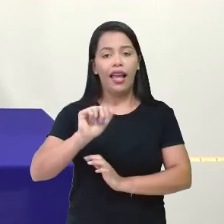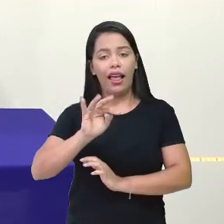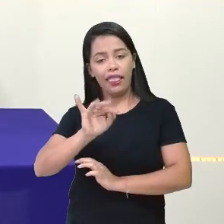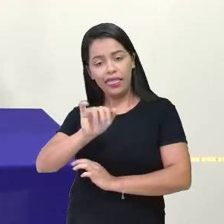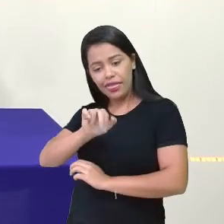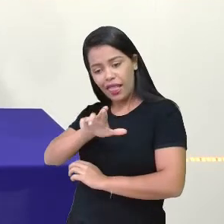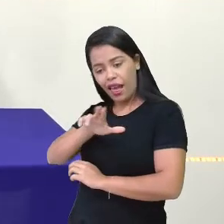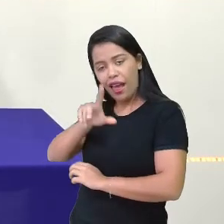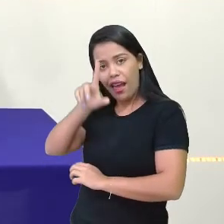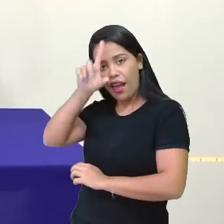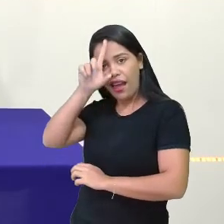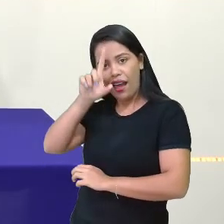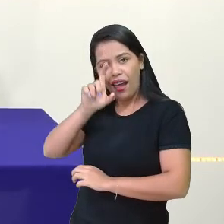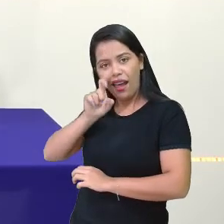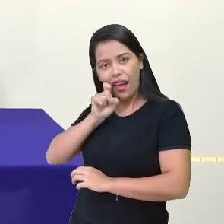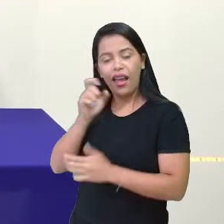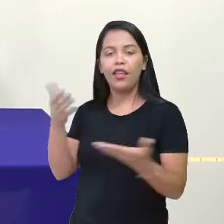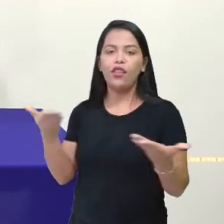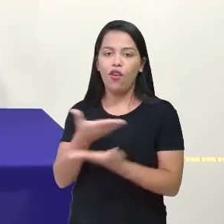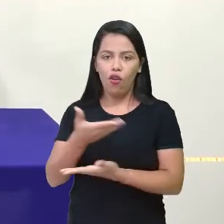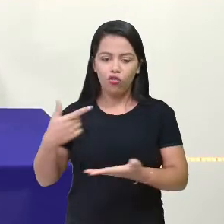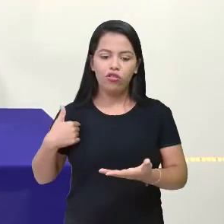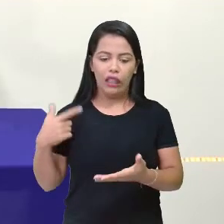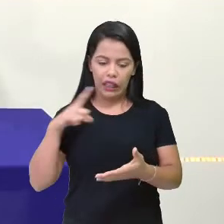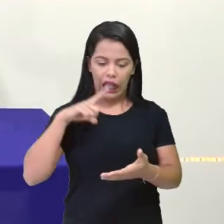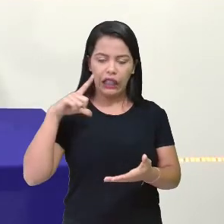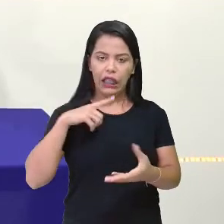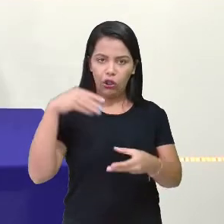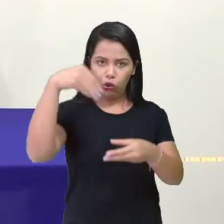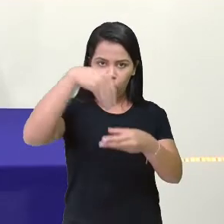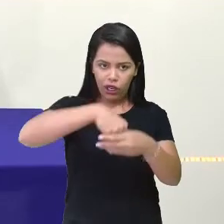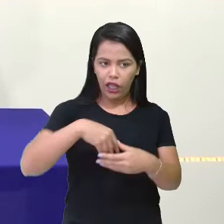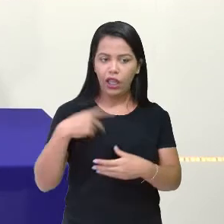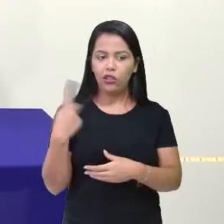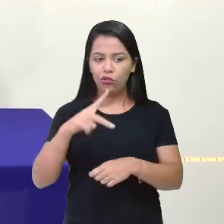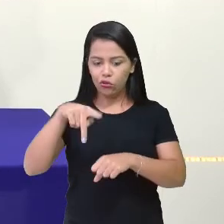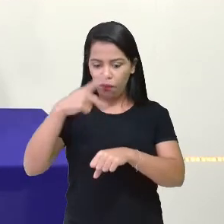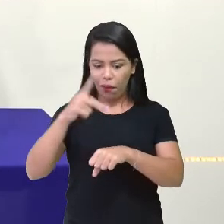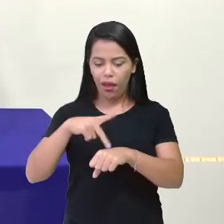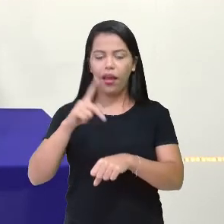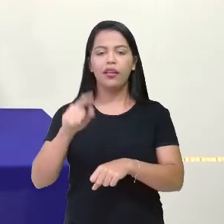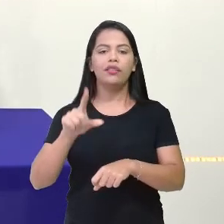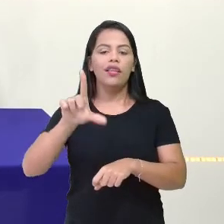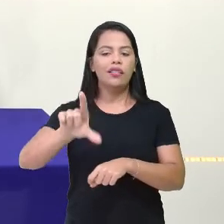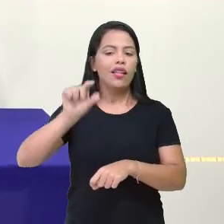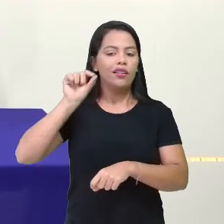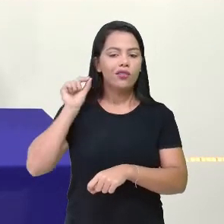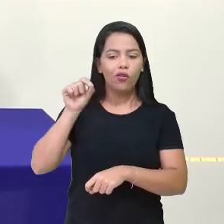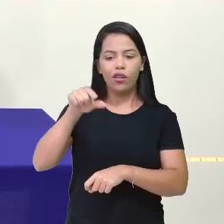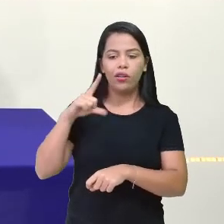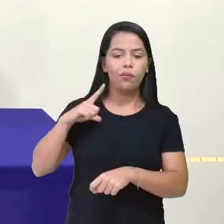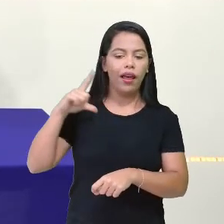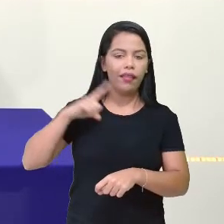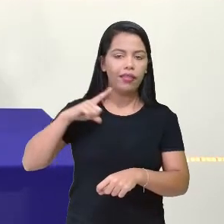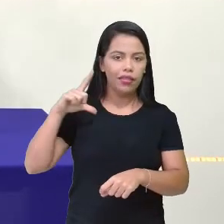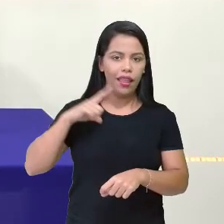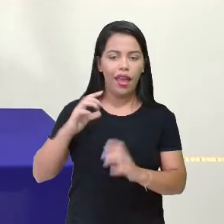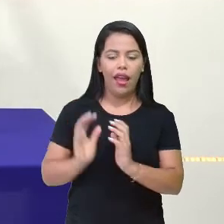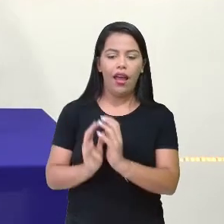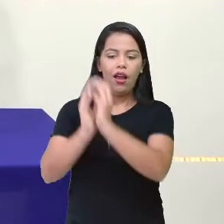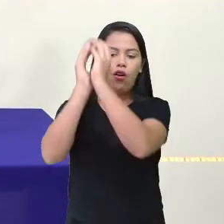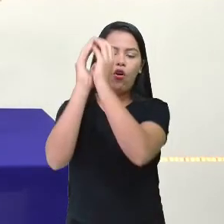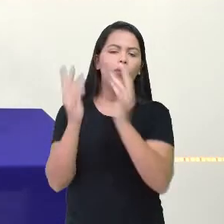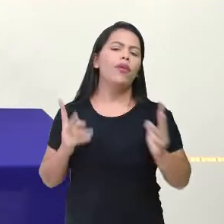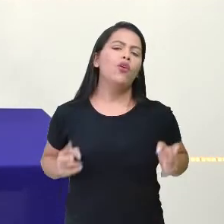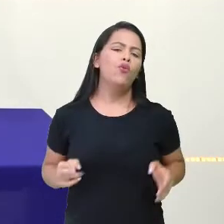hoje cedia a Copa do Mundo, né? Esse ano de 2022, ele foi selecionado para isso, para ser de a Copa. Assim como